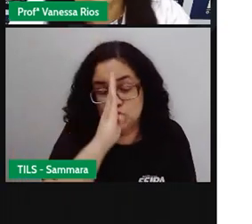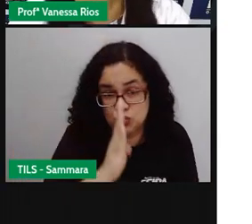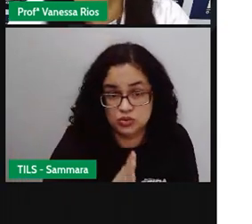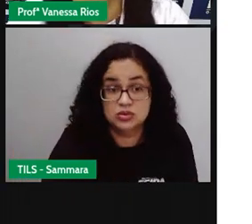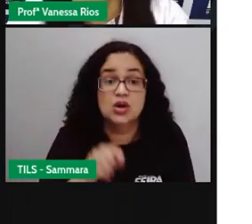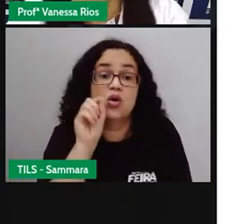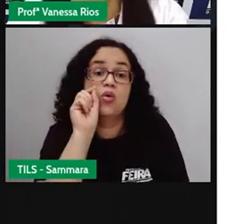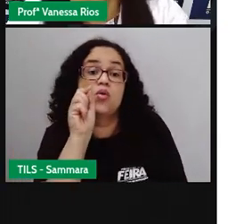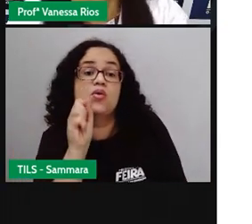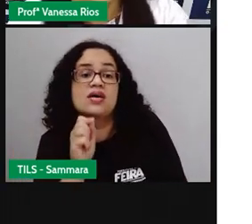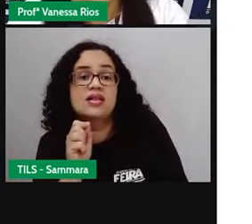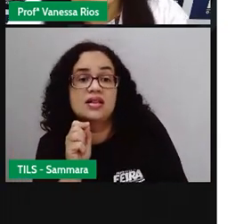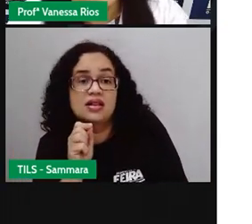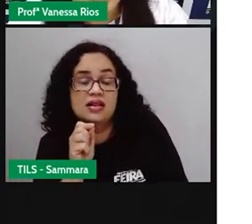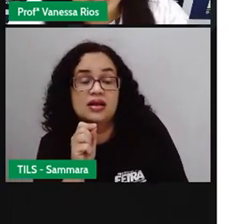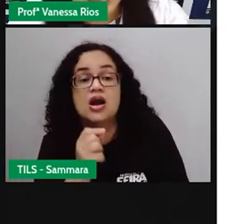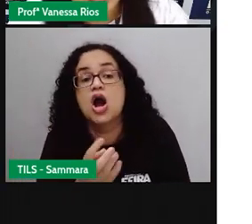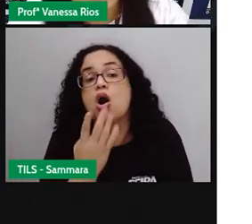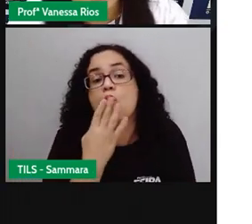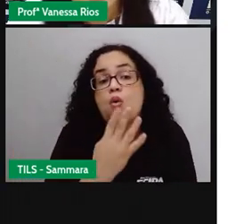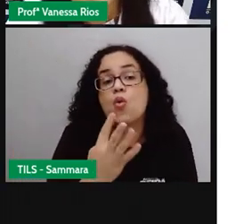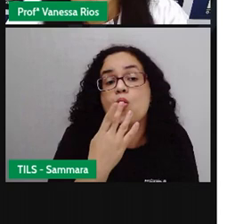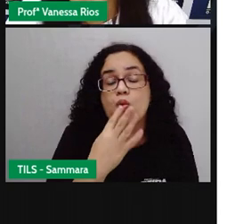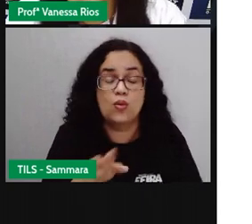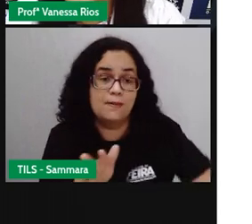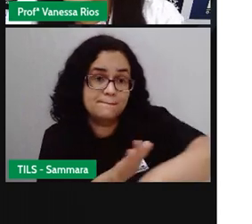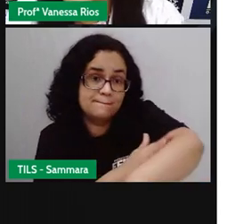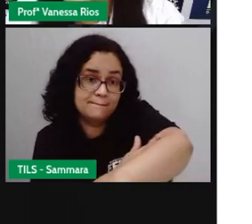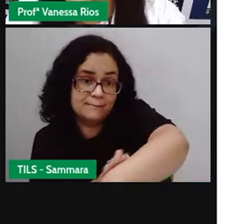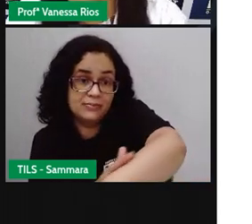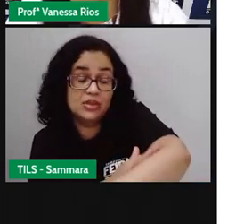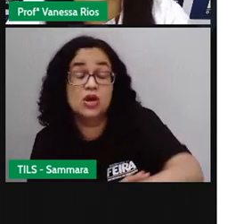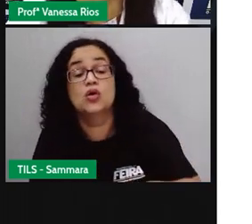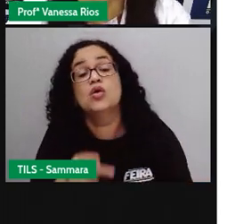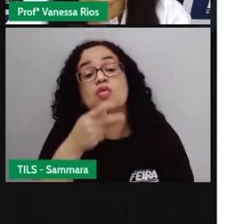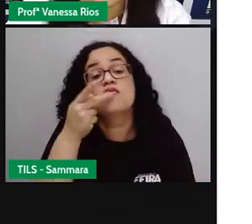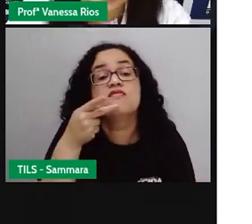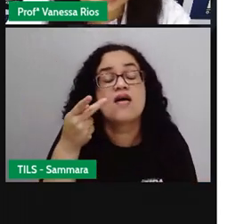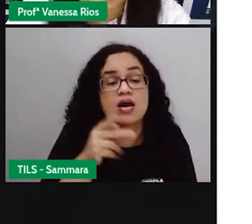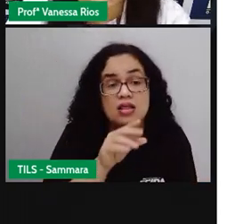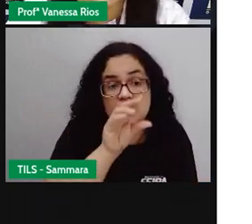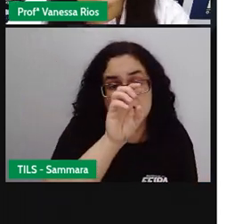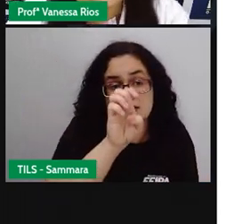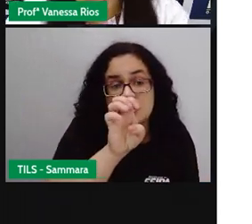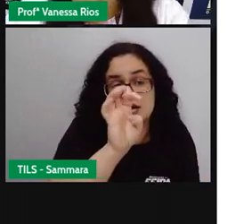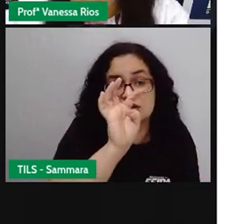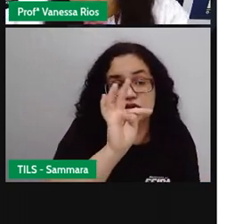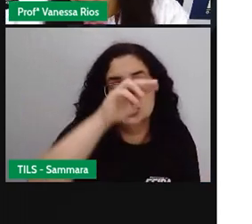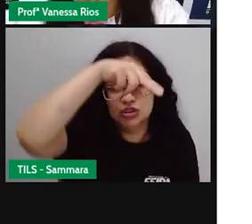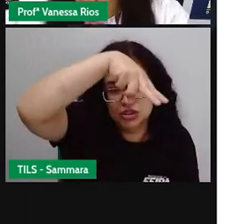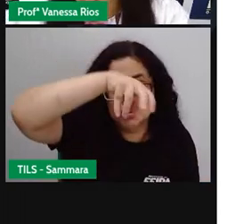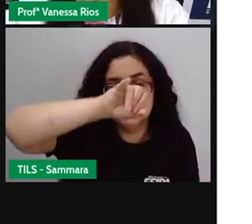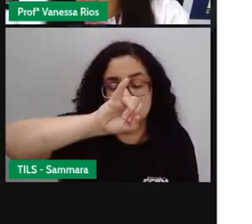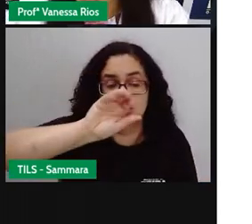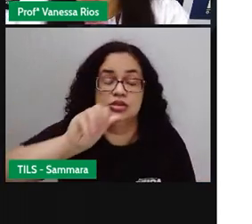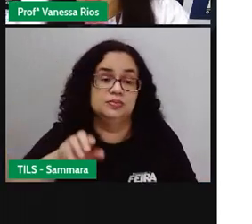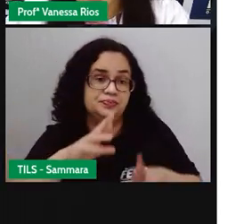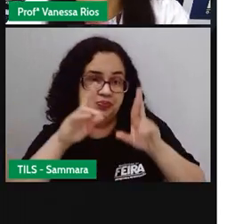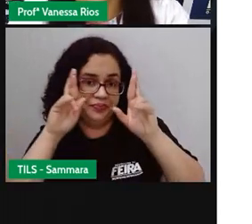conceito para determinar a cor da pele. Quando a gente fala em etnia, aí é diferente.